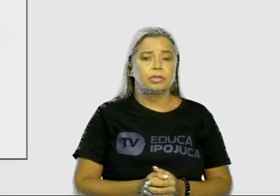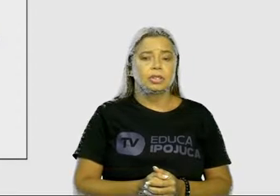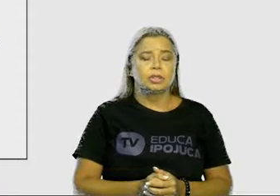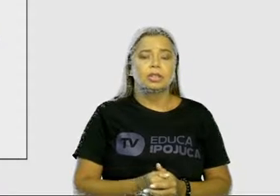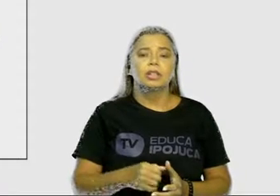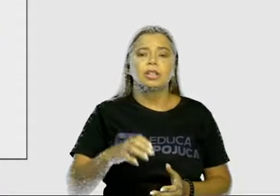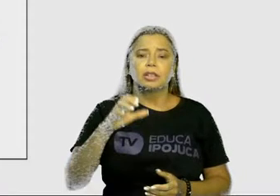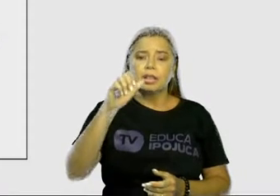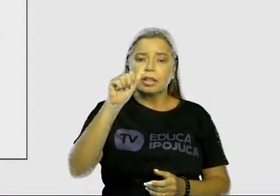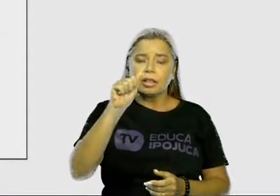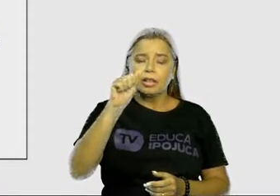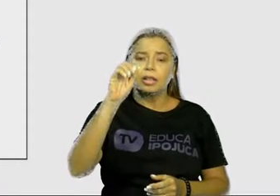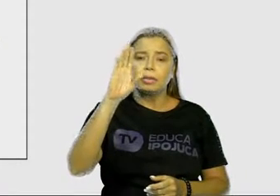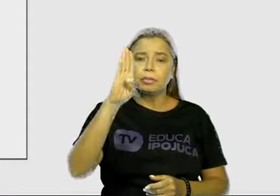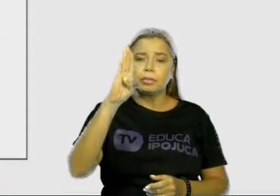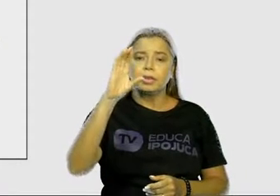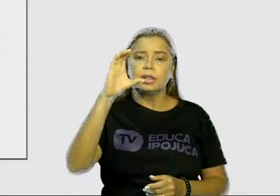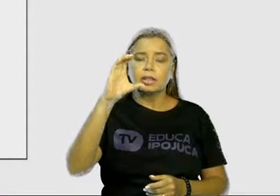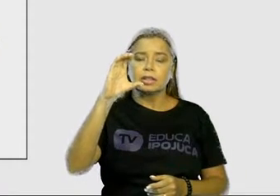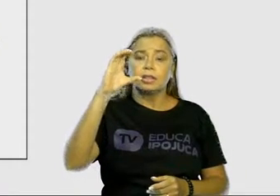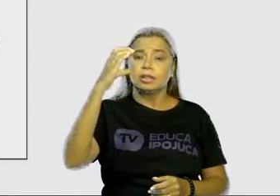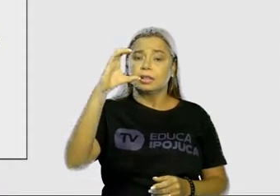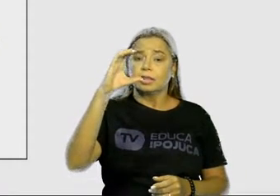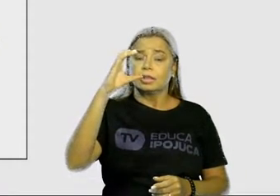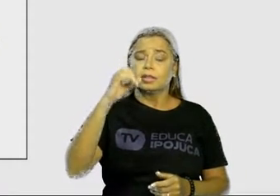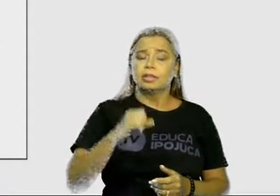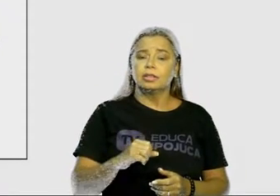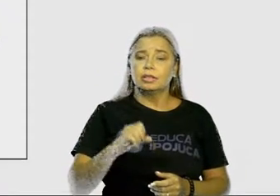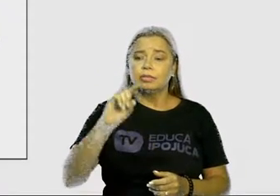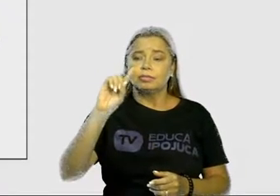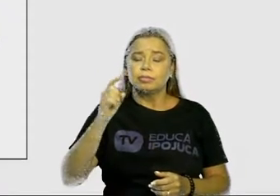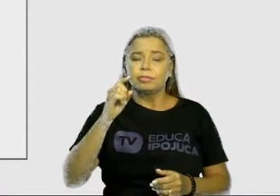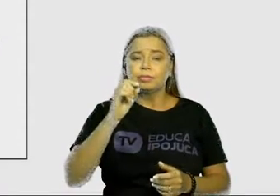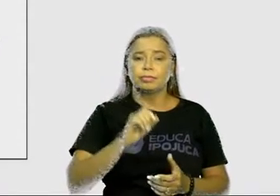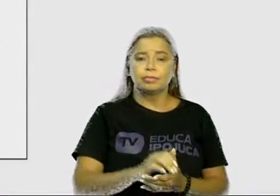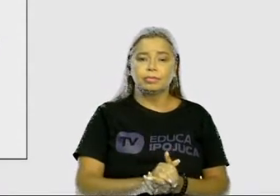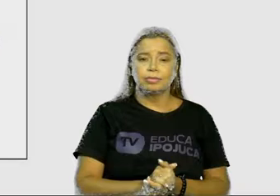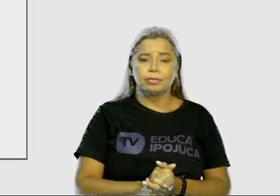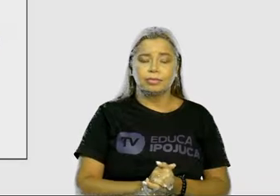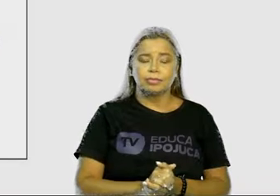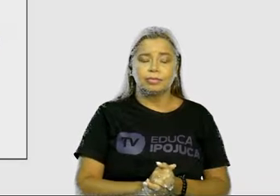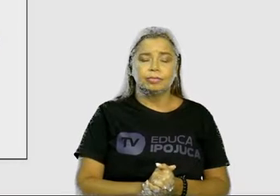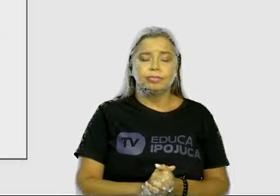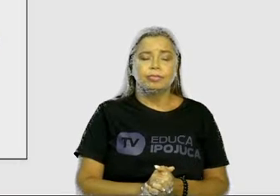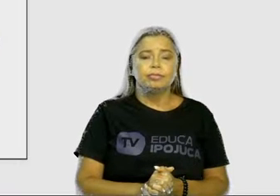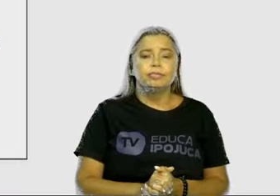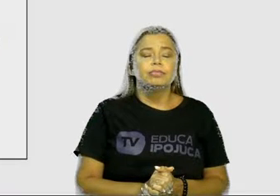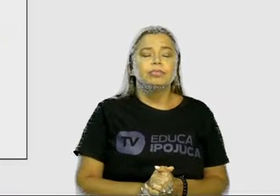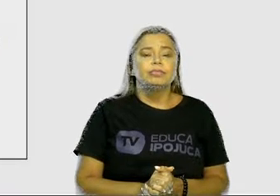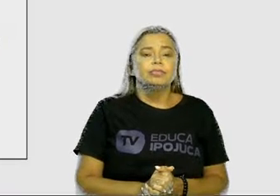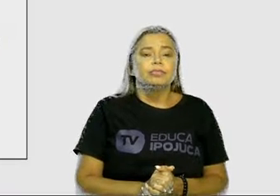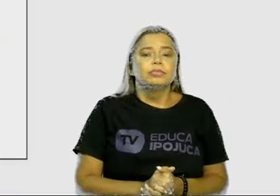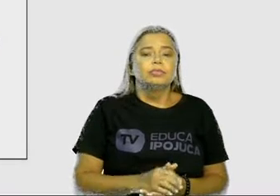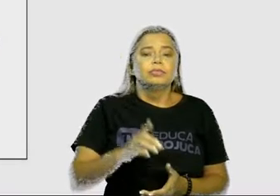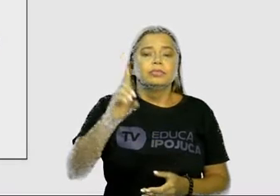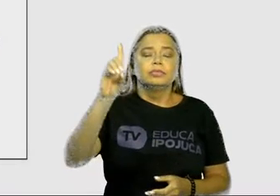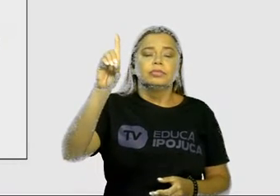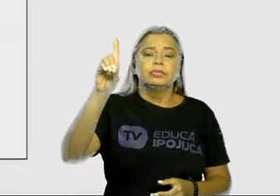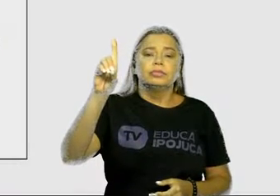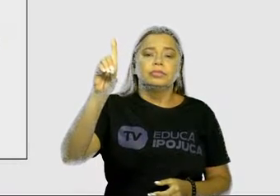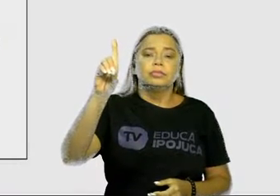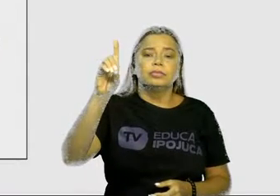C, Cedilha. Porque é quando o C tem o tracinho embaixo. D,